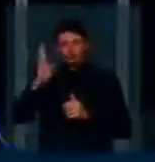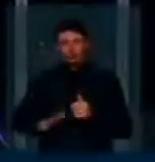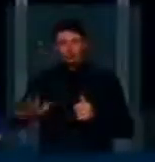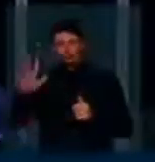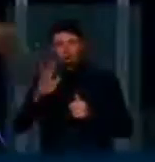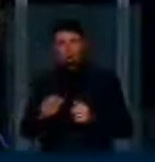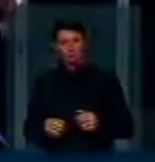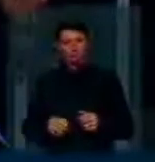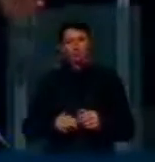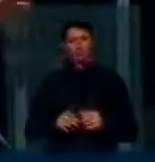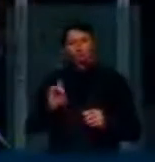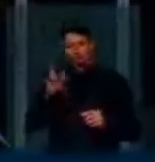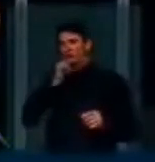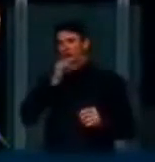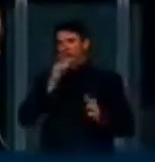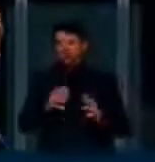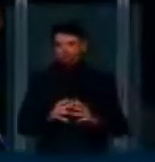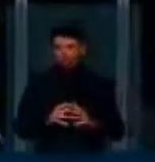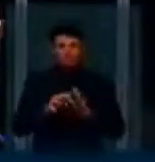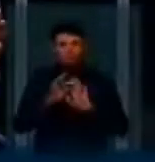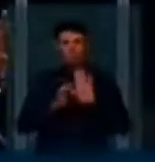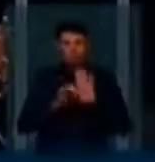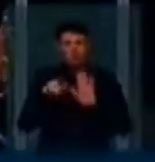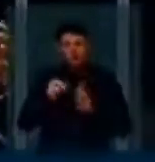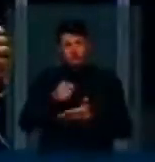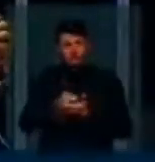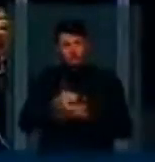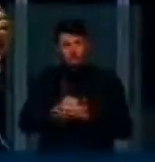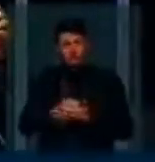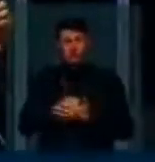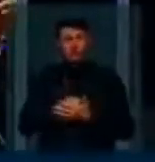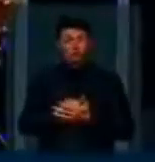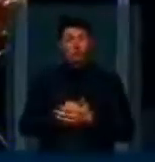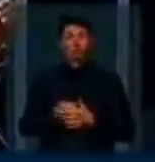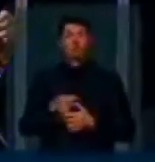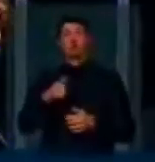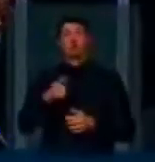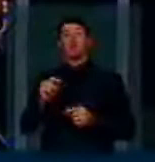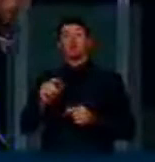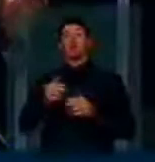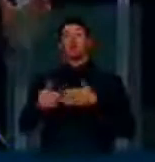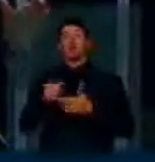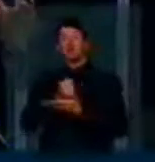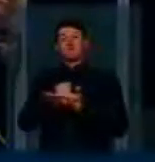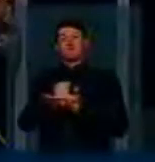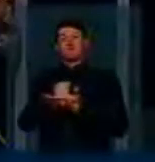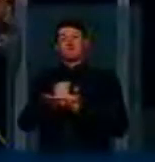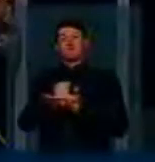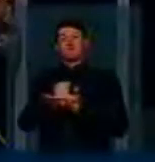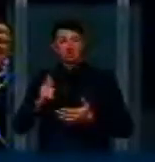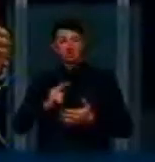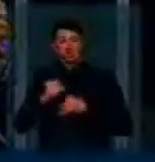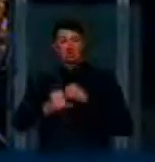Apenas para citar um exemplo, essa redação, se for obrigatória, obrigará que todas as farmácias brasileiras que têm algum site,